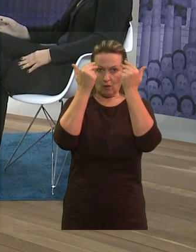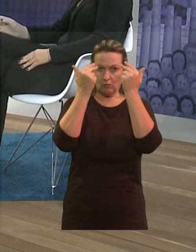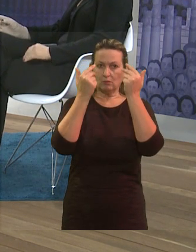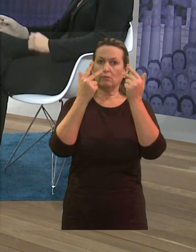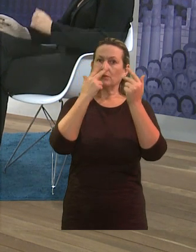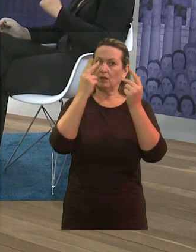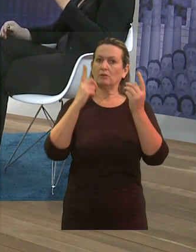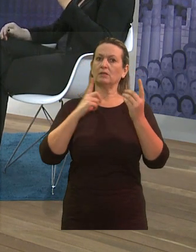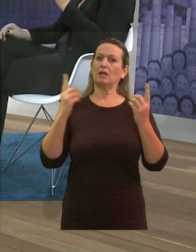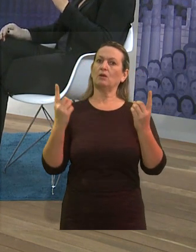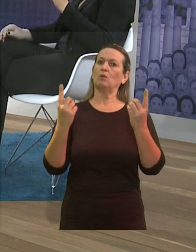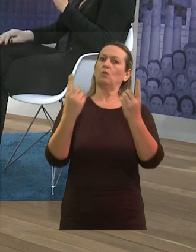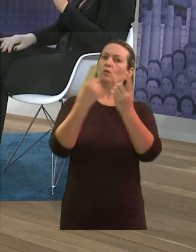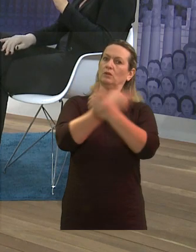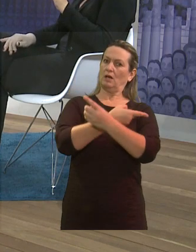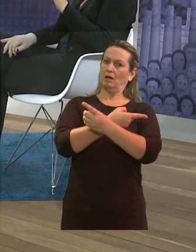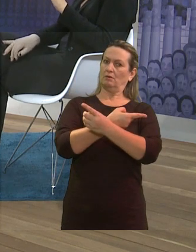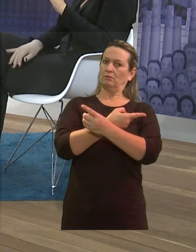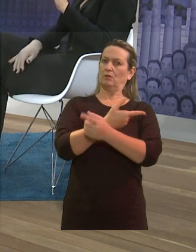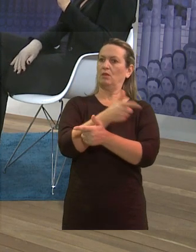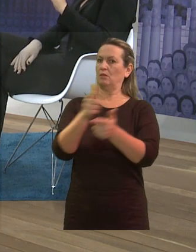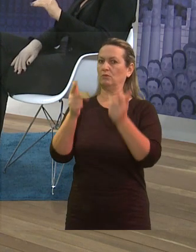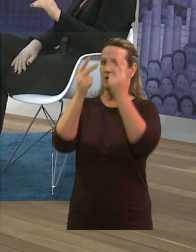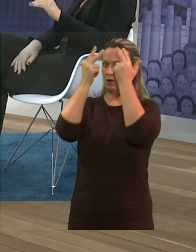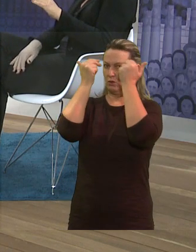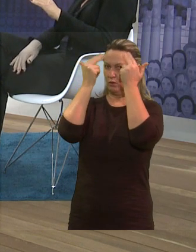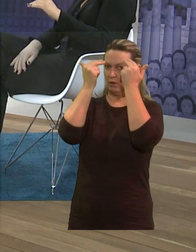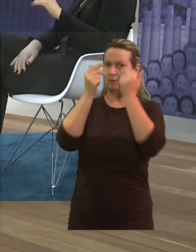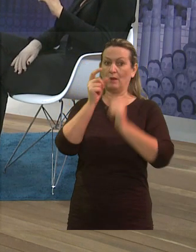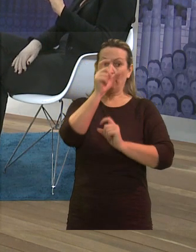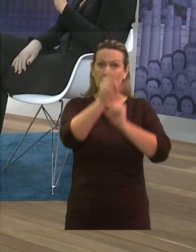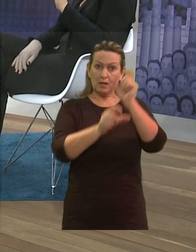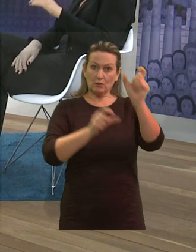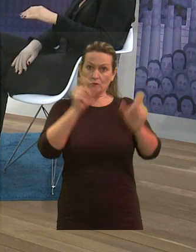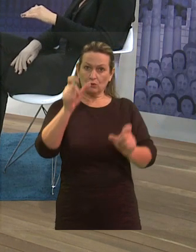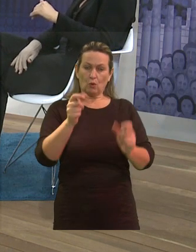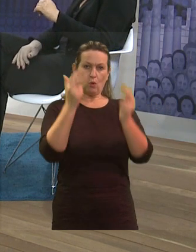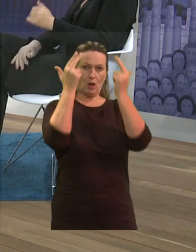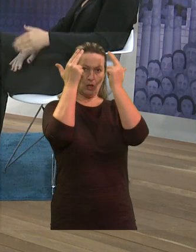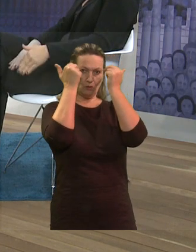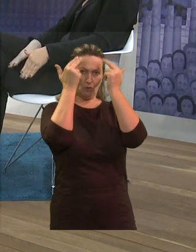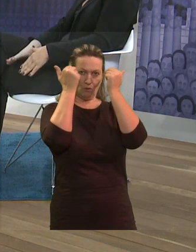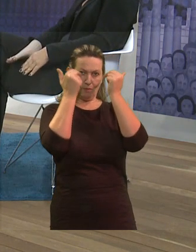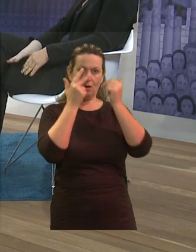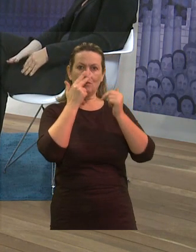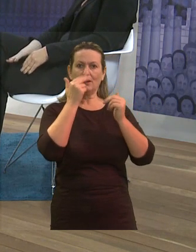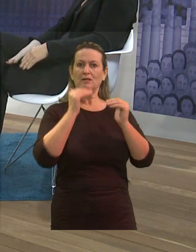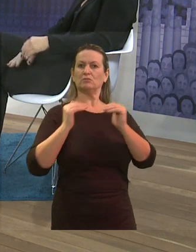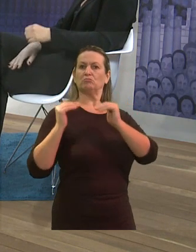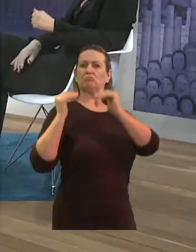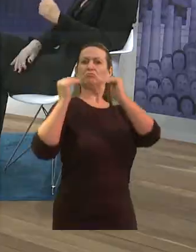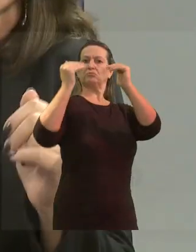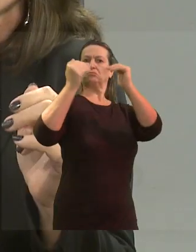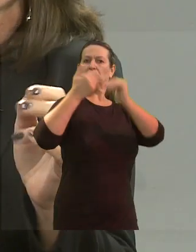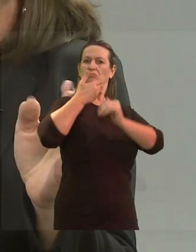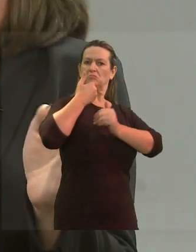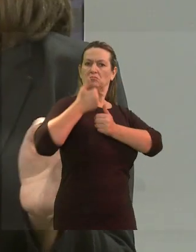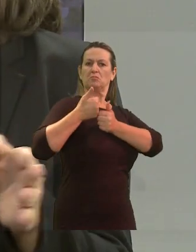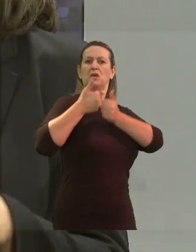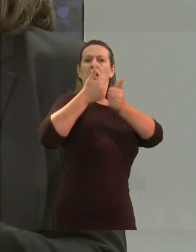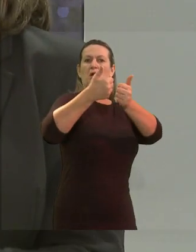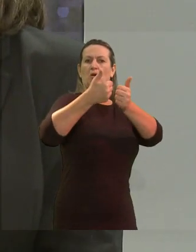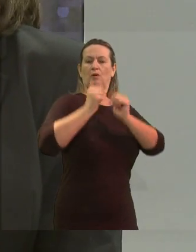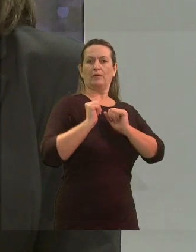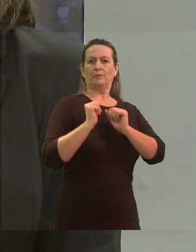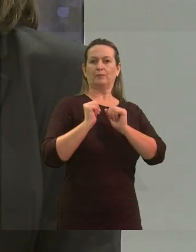normalidade. Então, você atribui que pessoas que são consideradas normais, elas teriam naturalizado privilégios. E as pessoas que